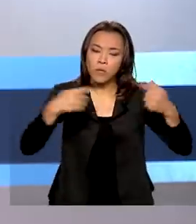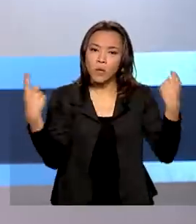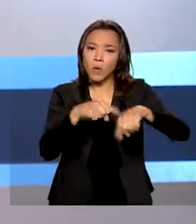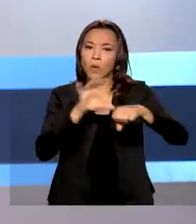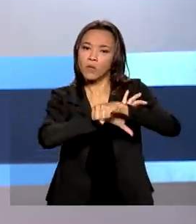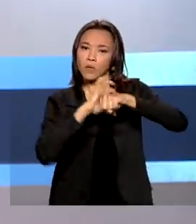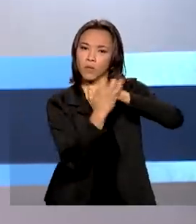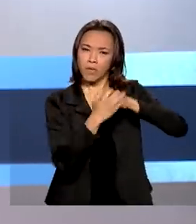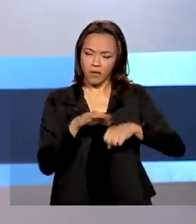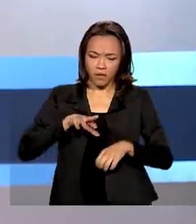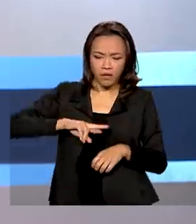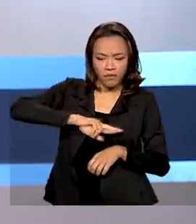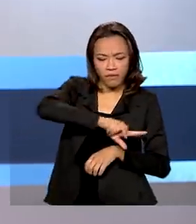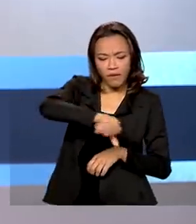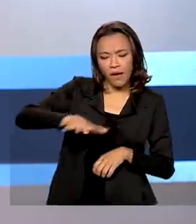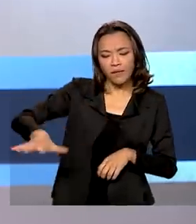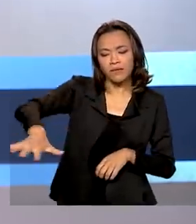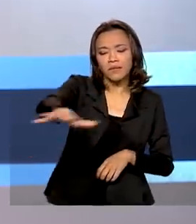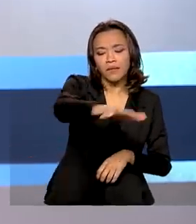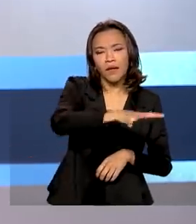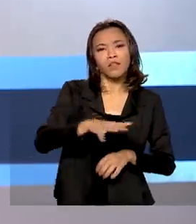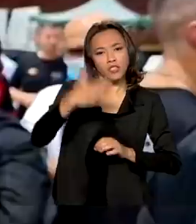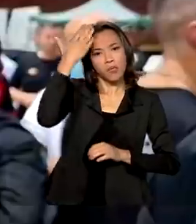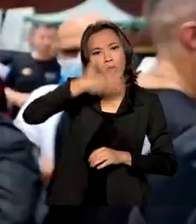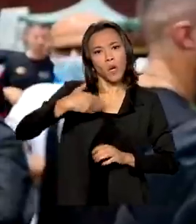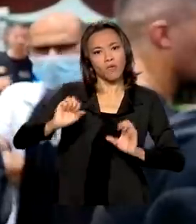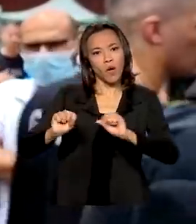setores já apresentam sinais de recuperação.